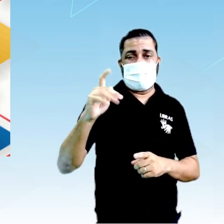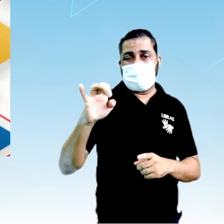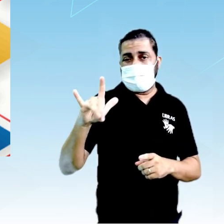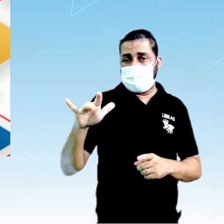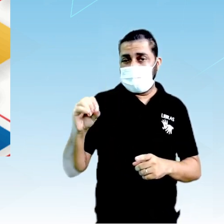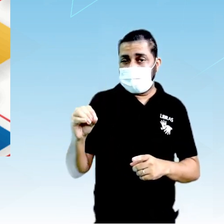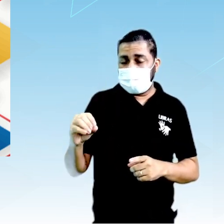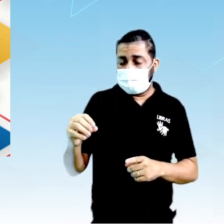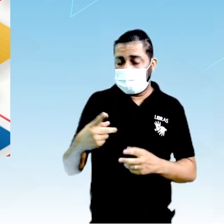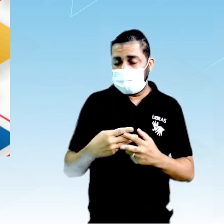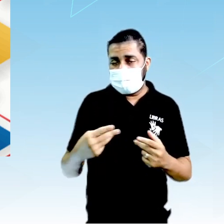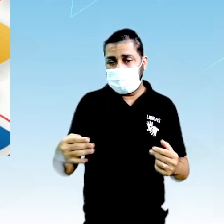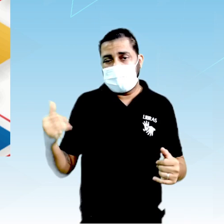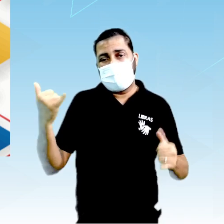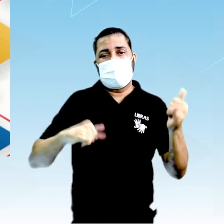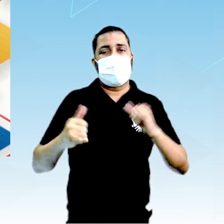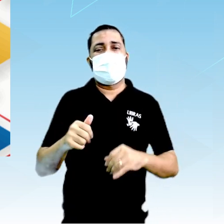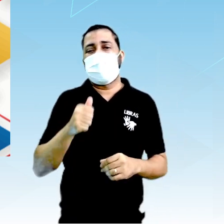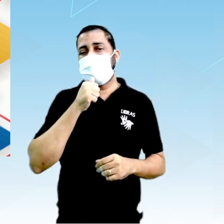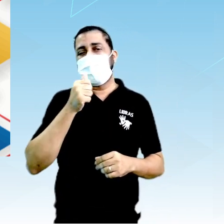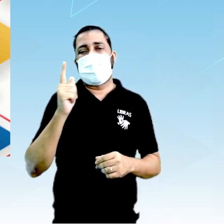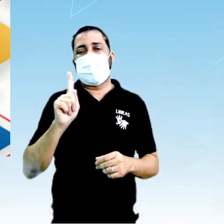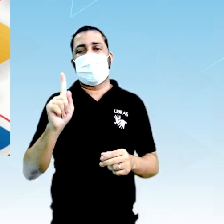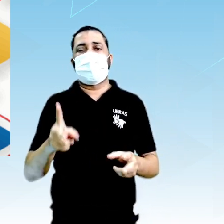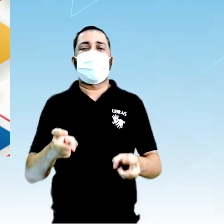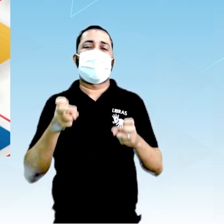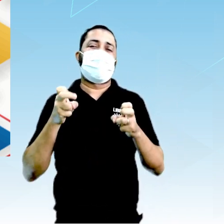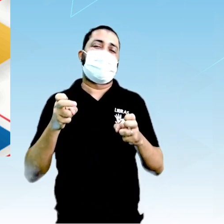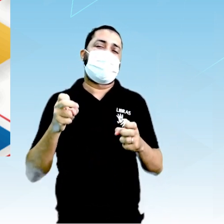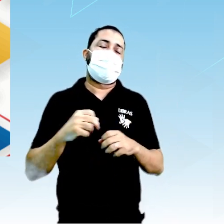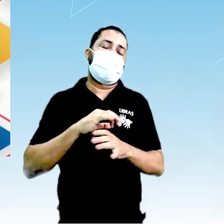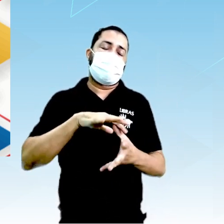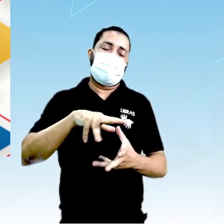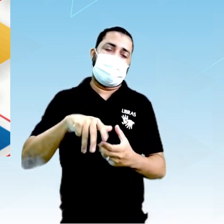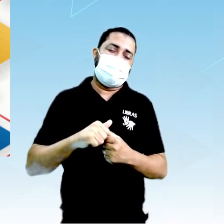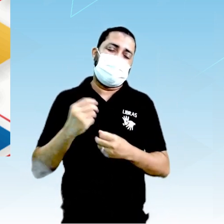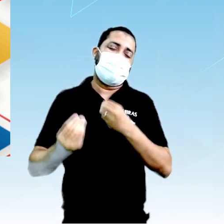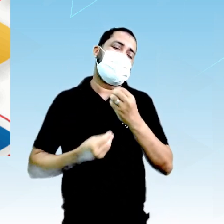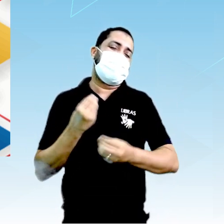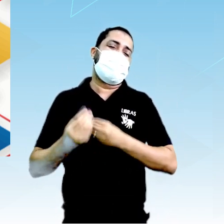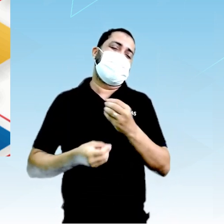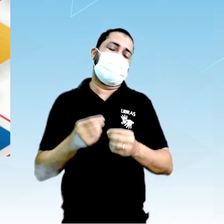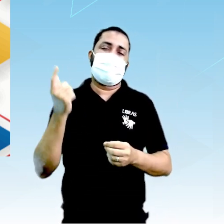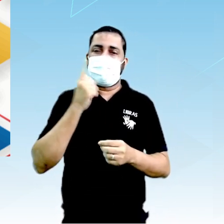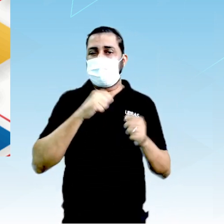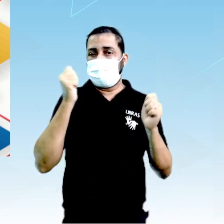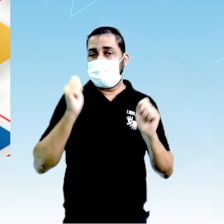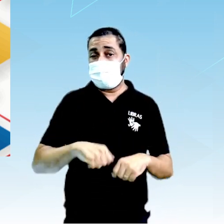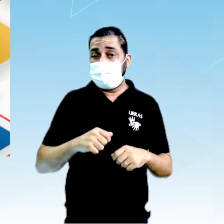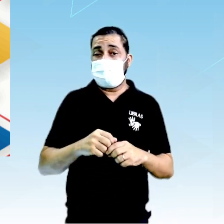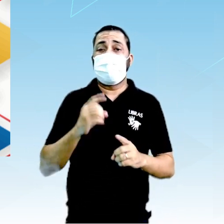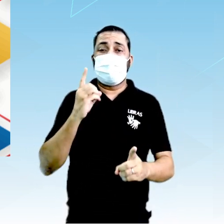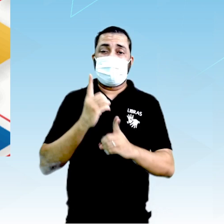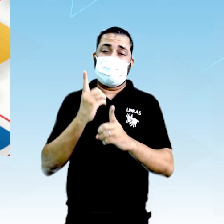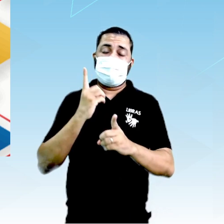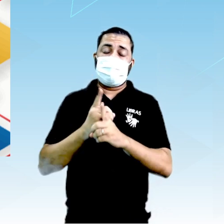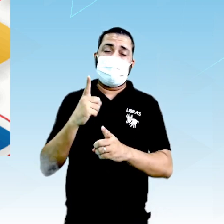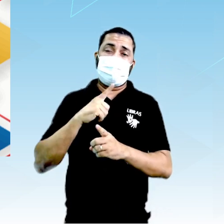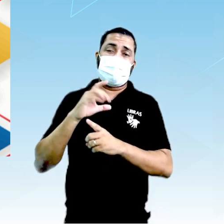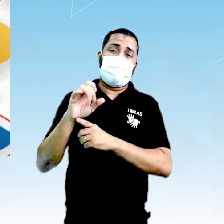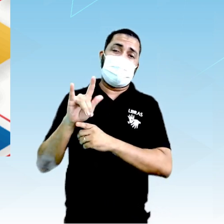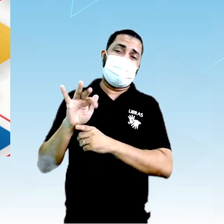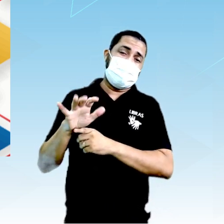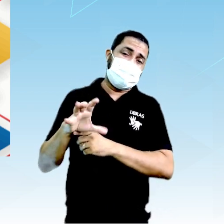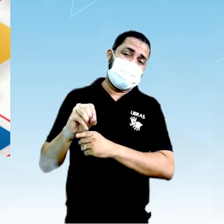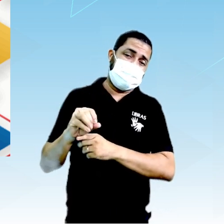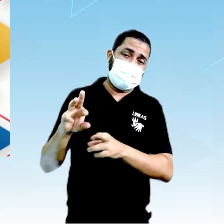um elemento químico que ainda não tinha sido observado na Terra. E como é que era possível detectar que ali tinha um elemento diferente?